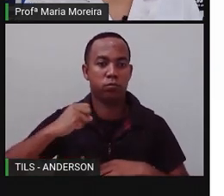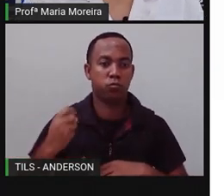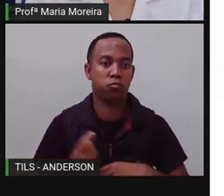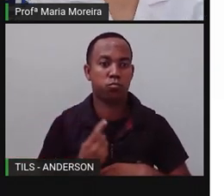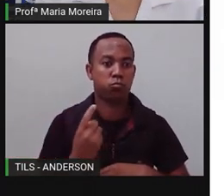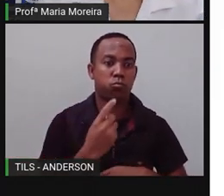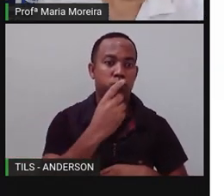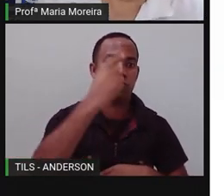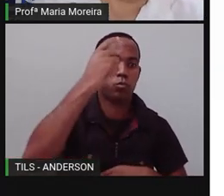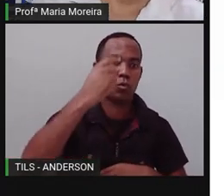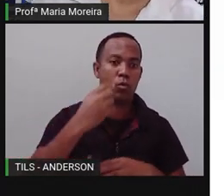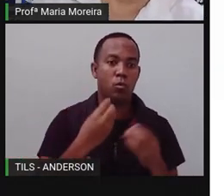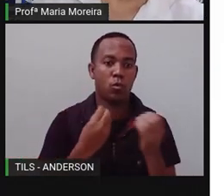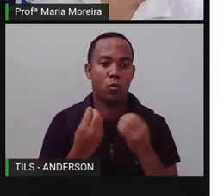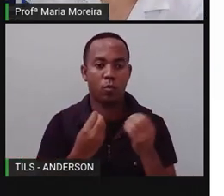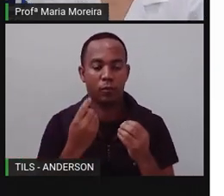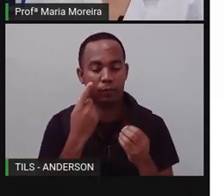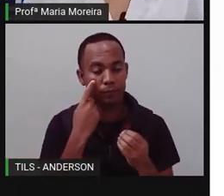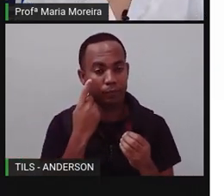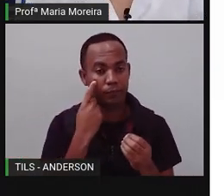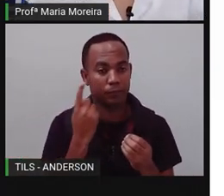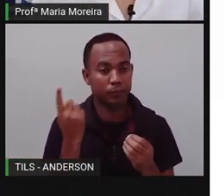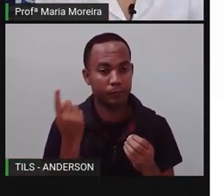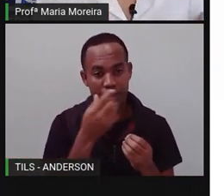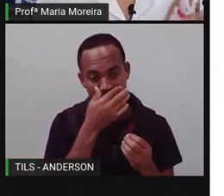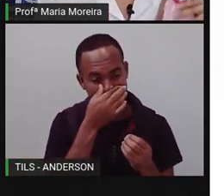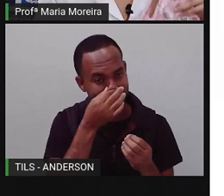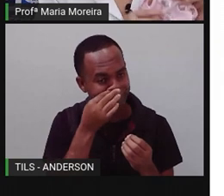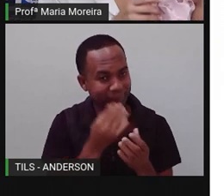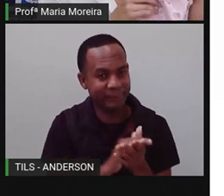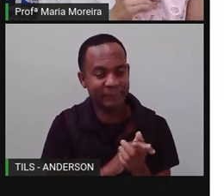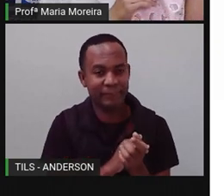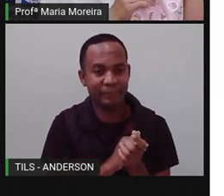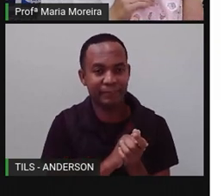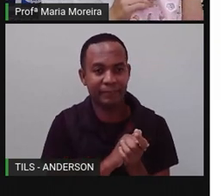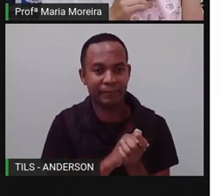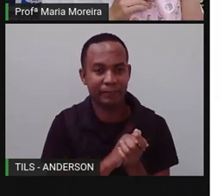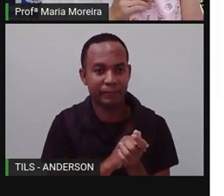Se sustentar. Hoje, Anderson, eu trouxe uma amiga. Cala.